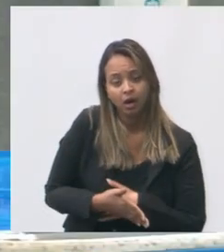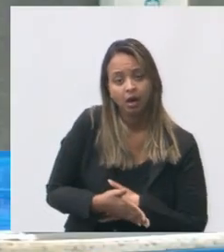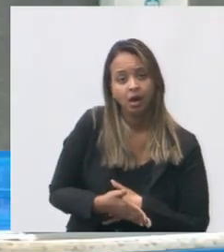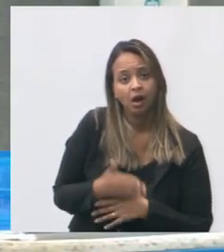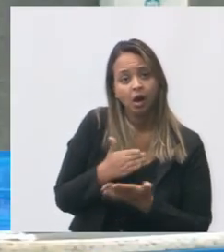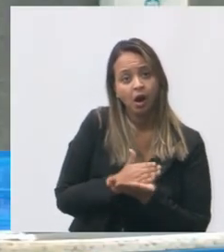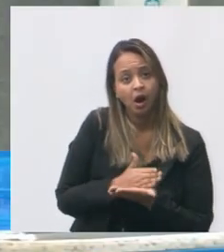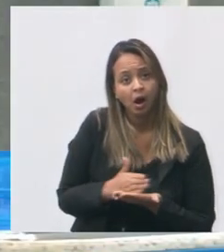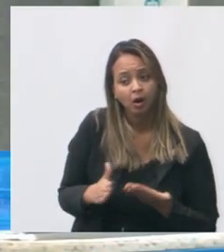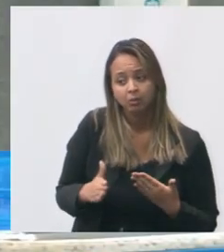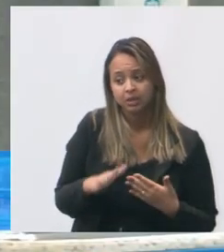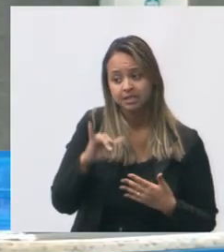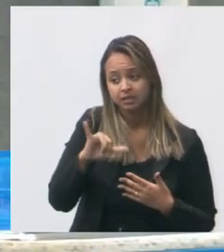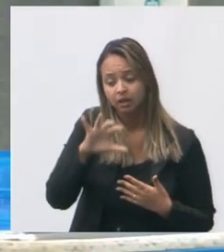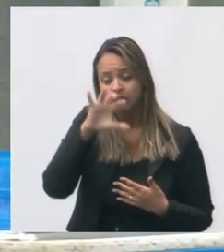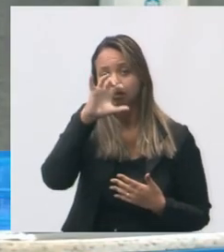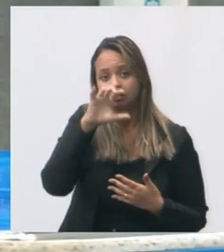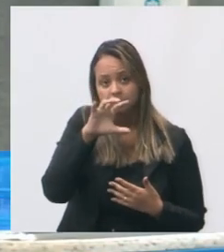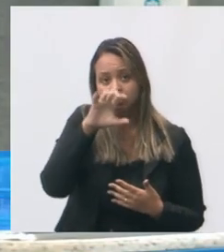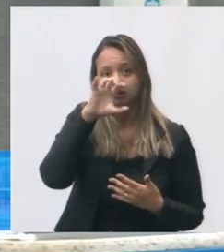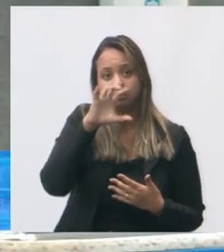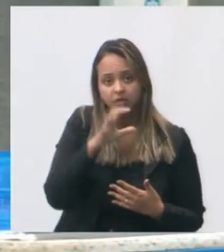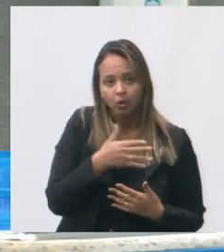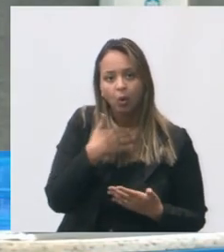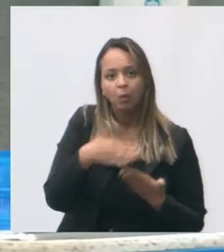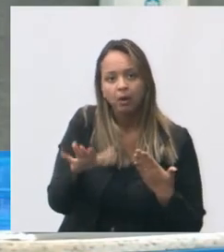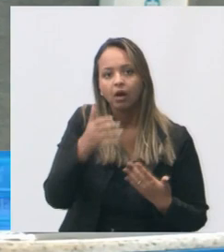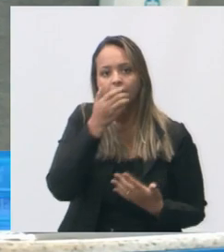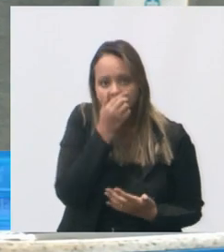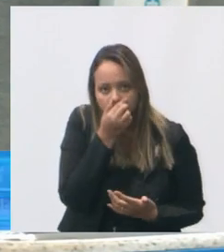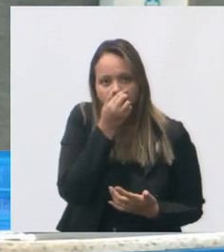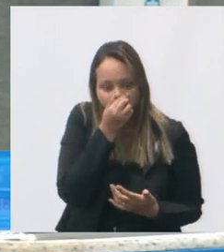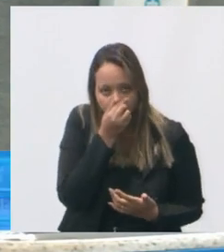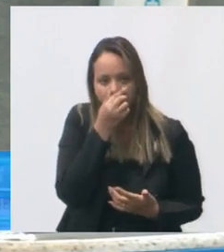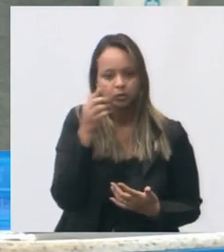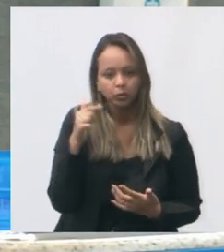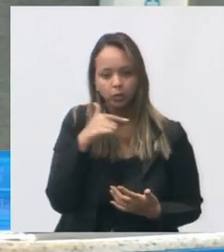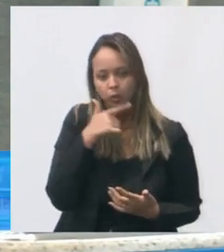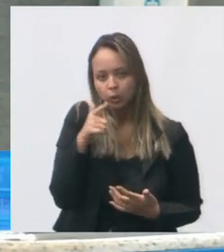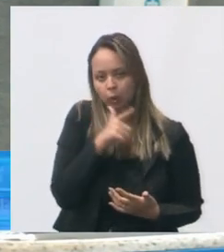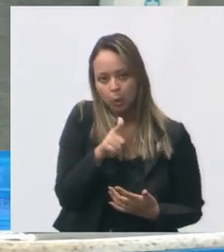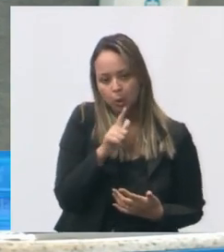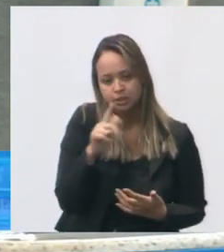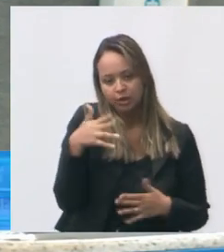tem asma tem bronquite chega tossindo lá dentro e não consegue nem ficar